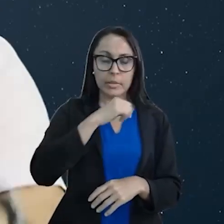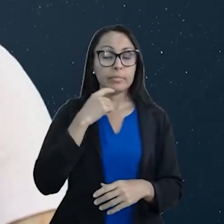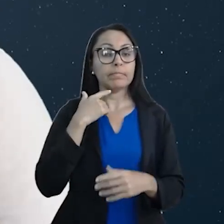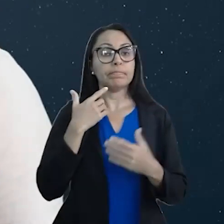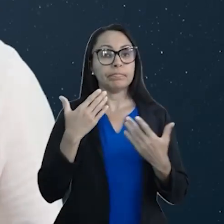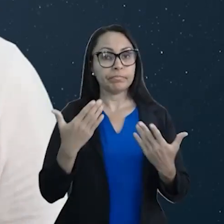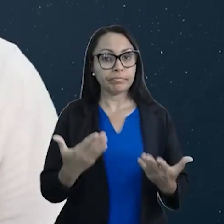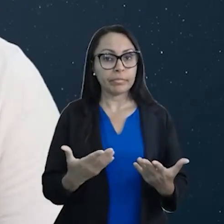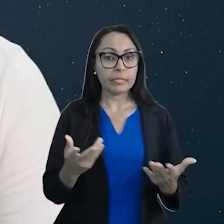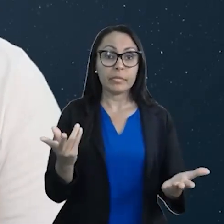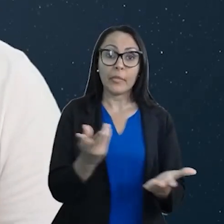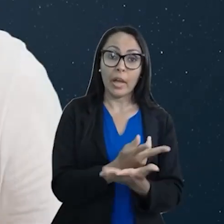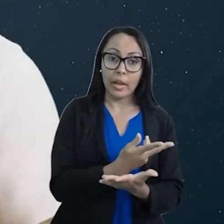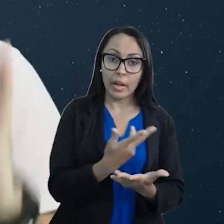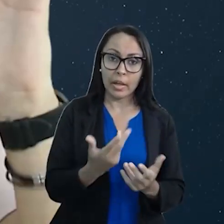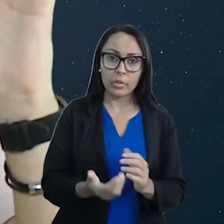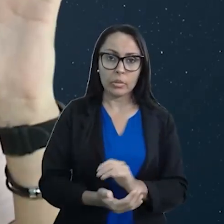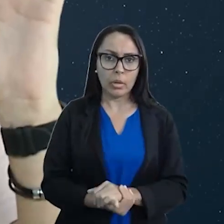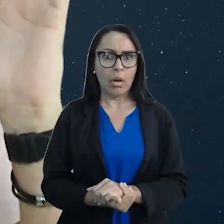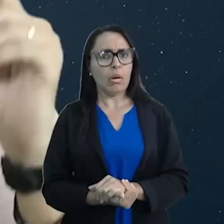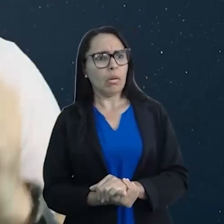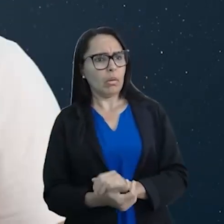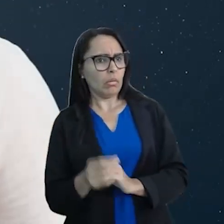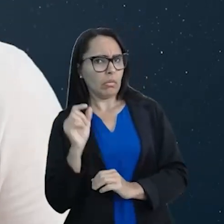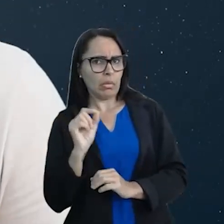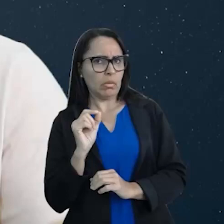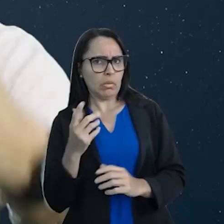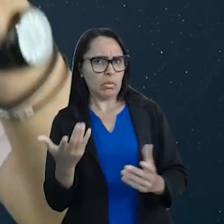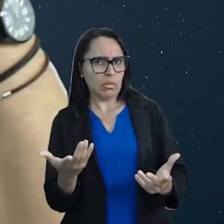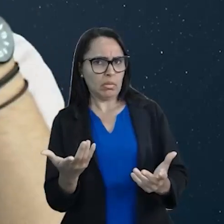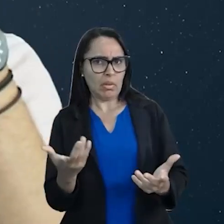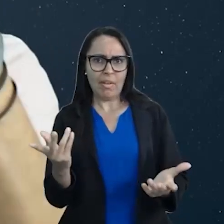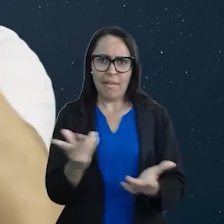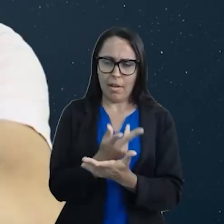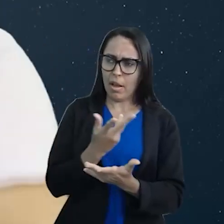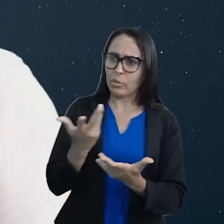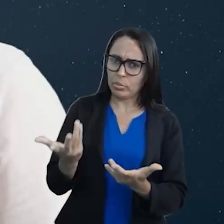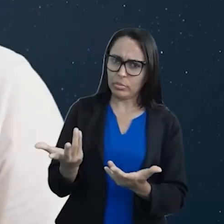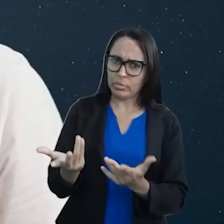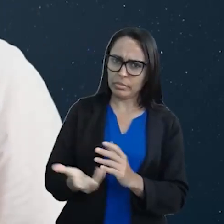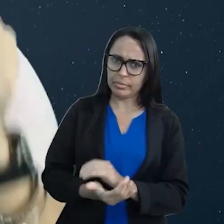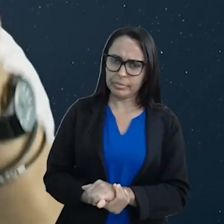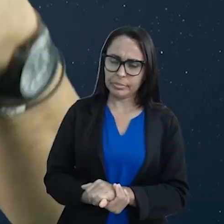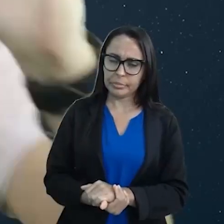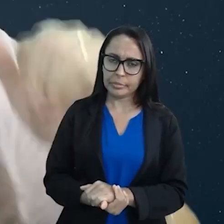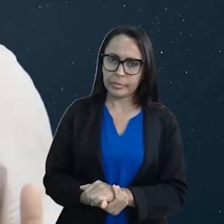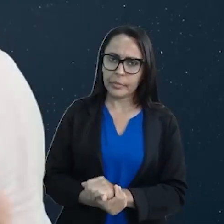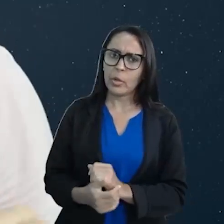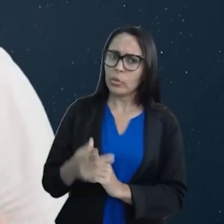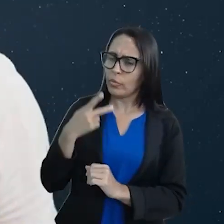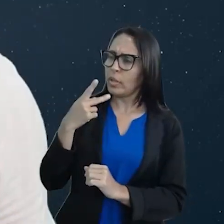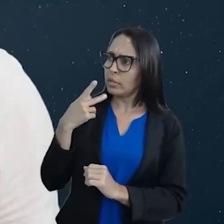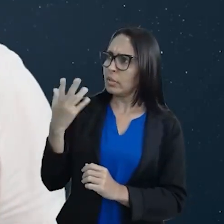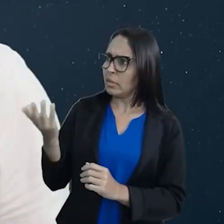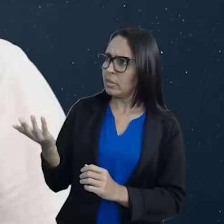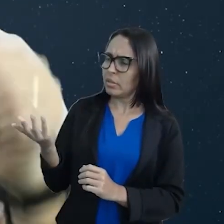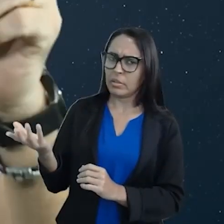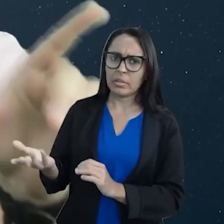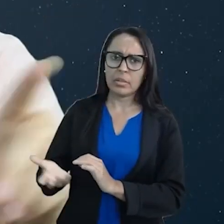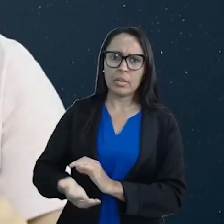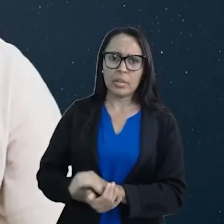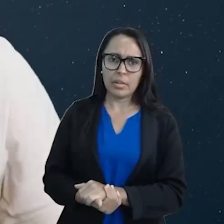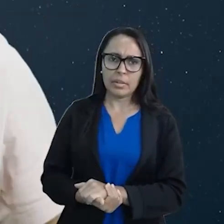Pois é, está errado. O quê? É, está errado. Eu estou dizendo isso, rapaz. Vai por mim.